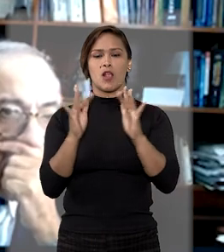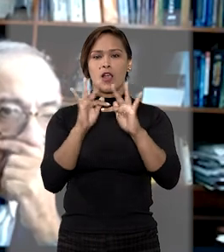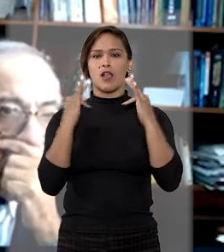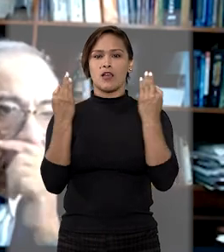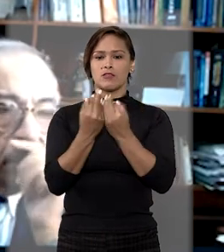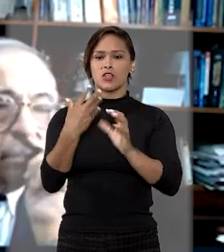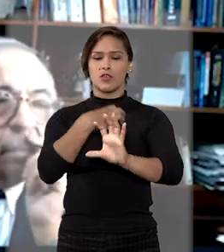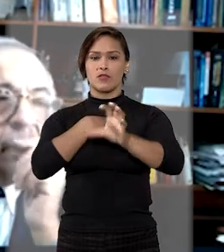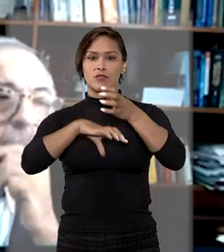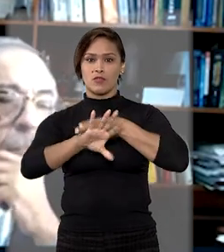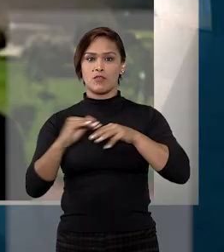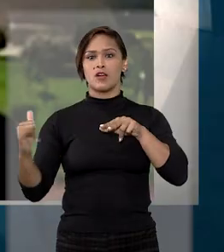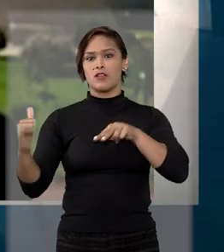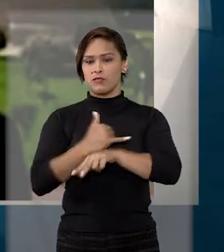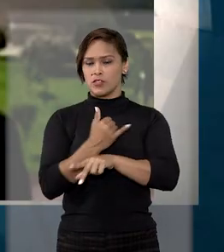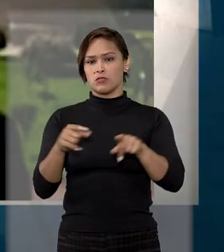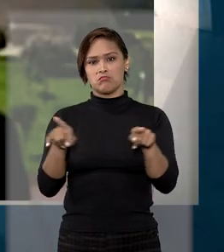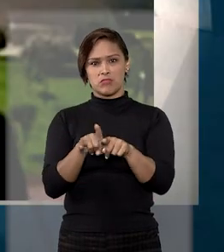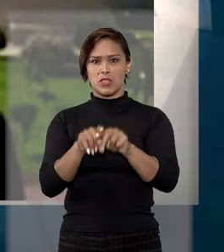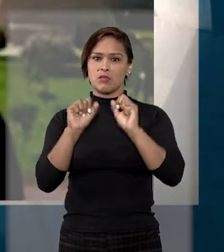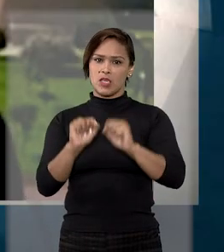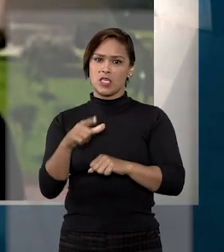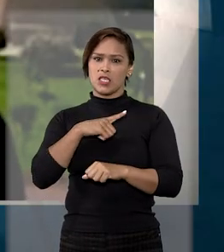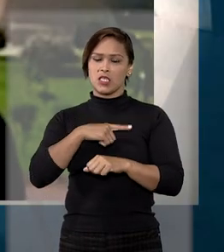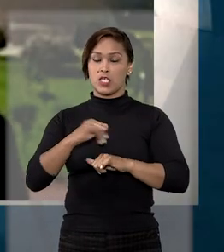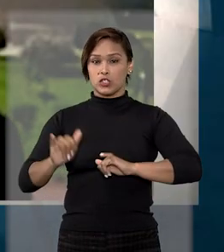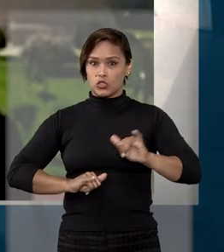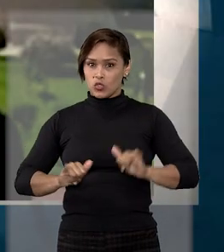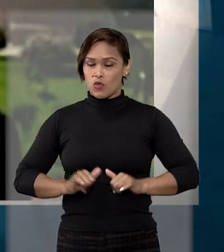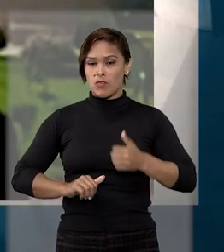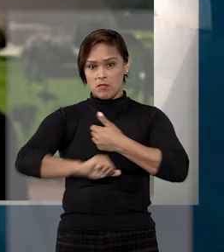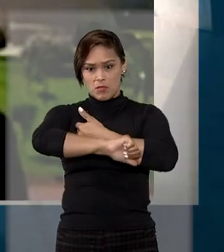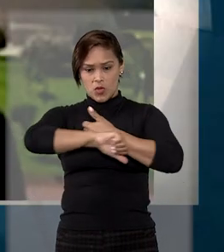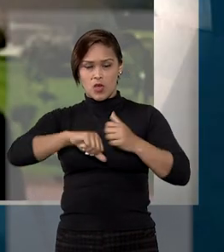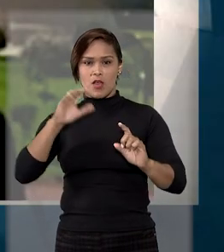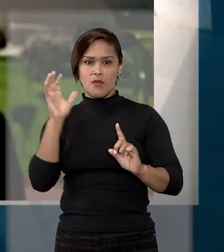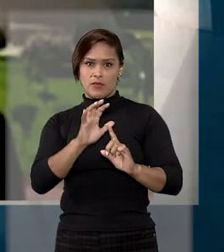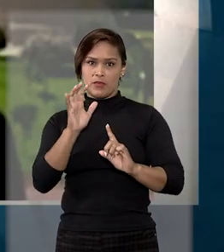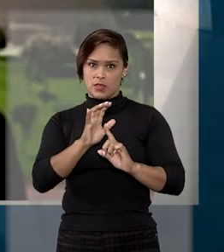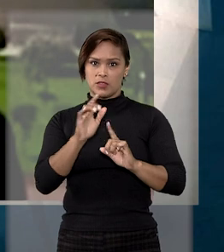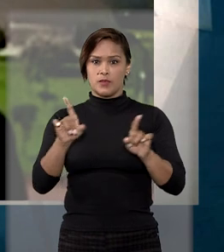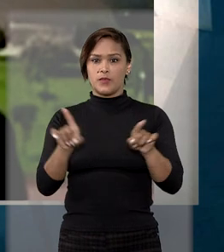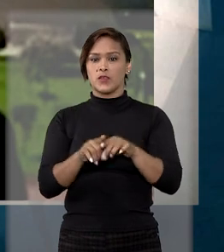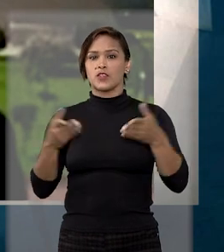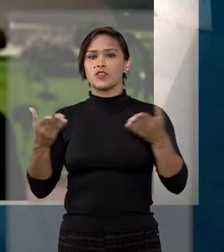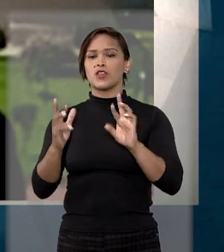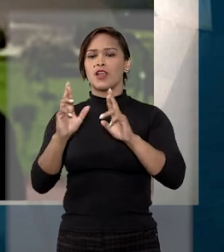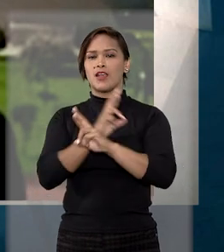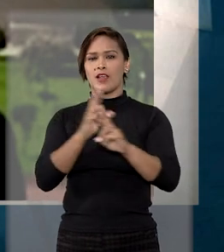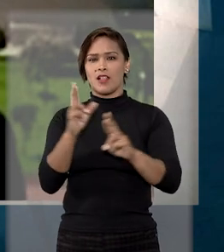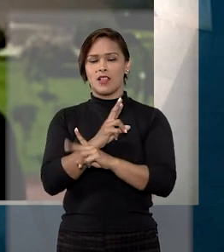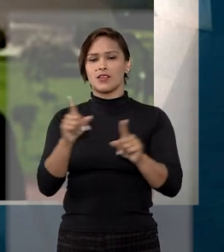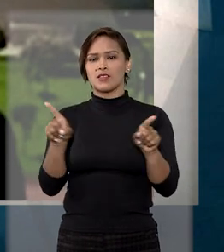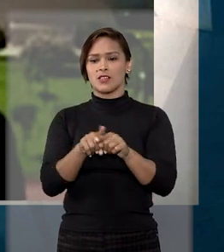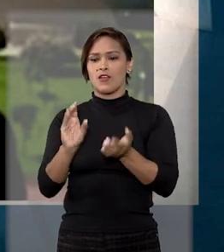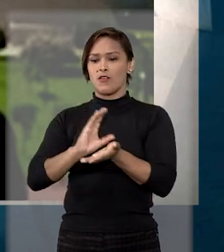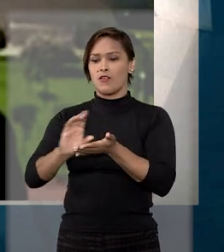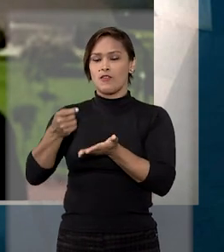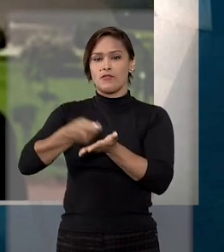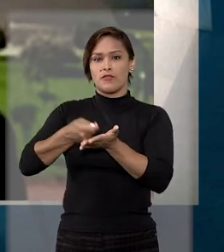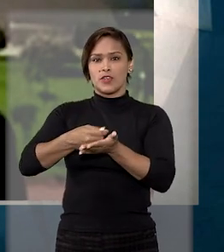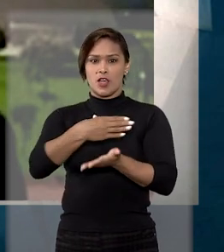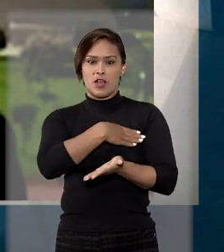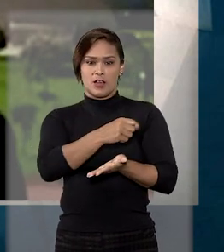laços afetivos com a vítima e nem sobre o fato de terem sofrido dano moral reflexo. Já em relação à fixação da